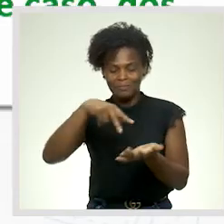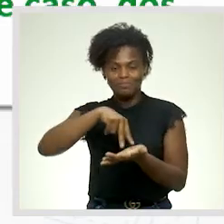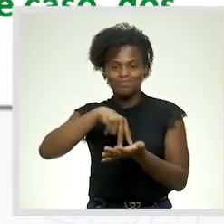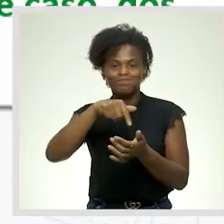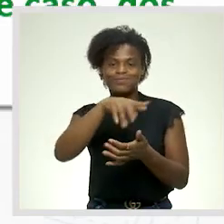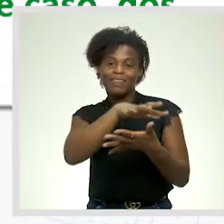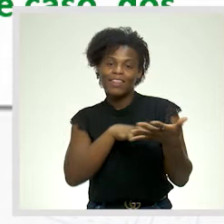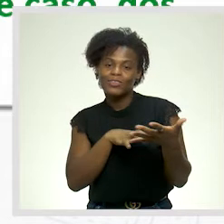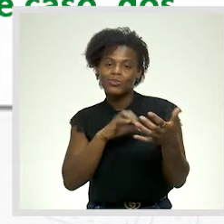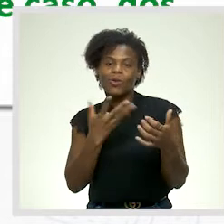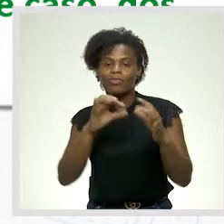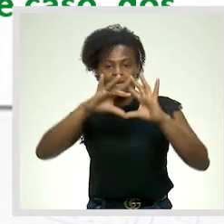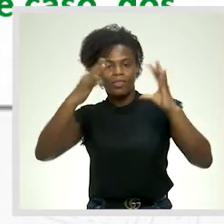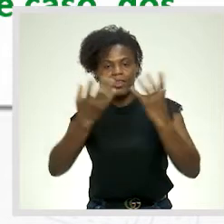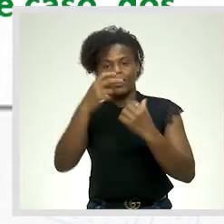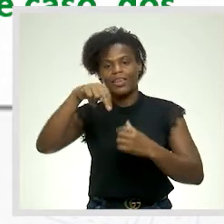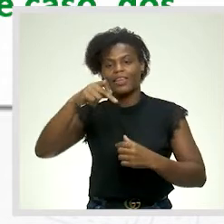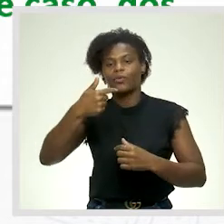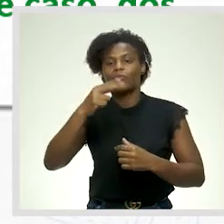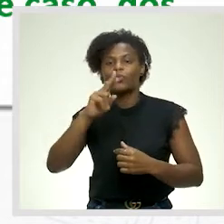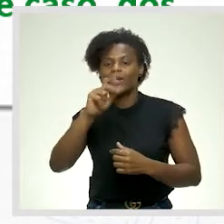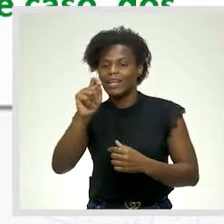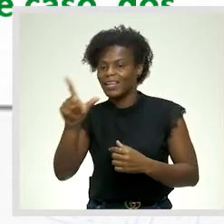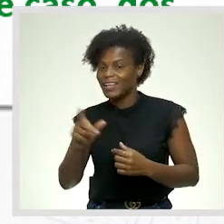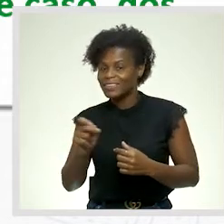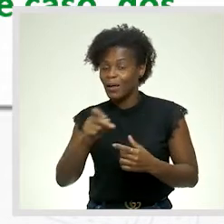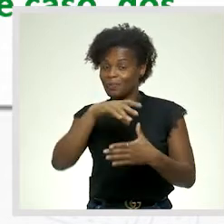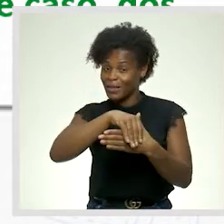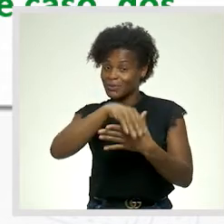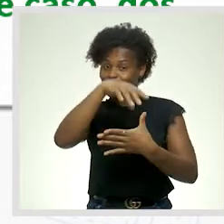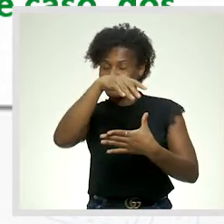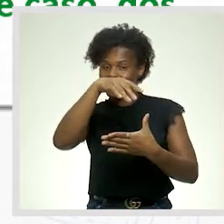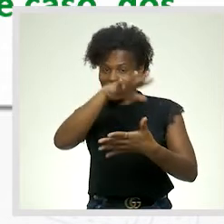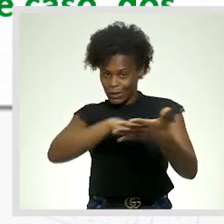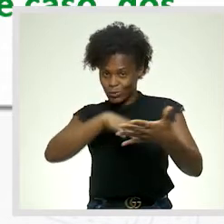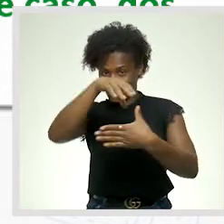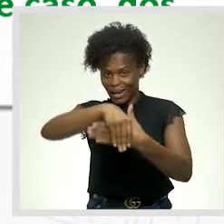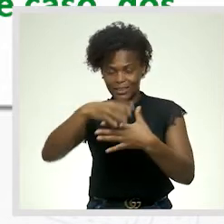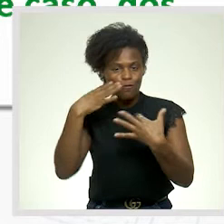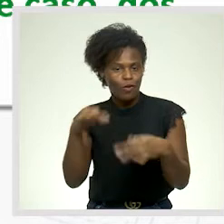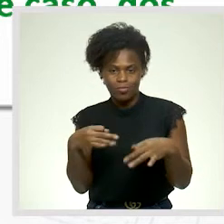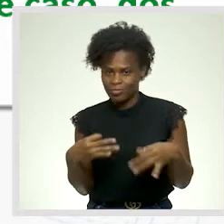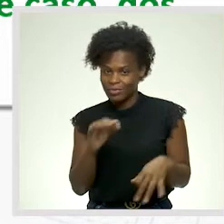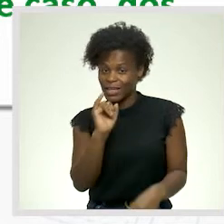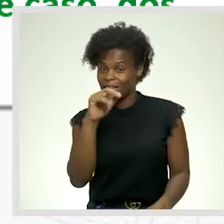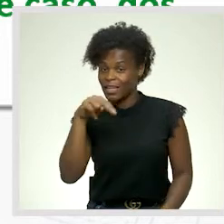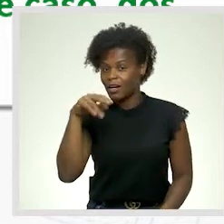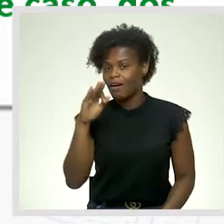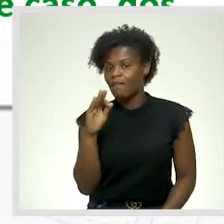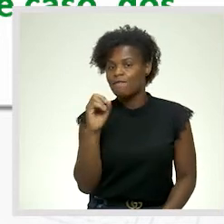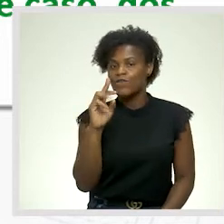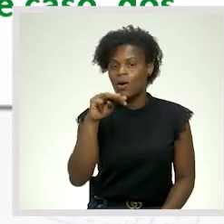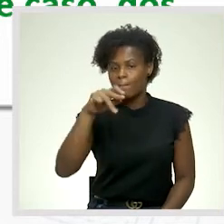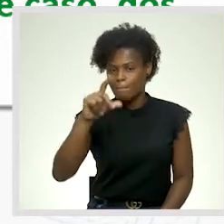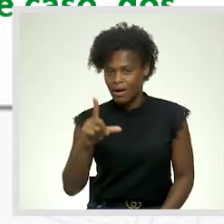quanto à natureza, o texto é uma carta informal. Ou seja, é aquelas